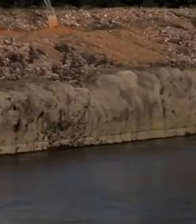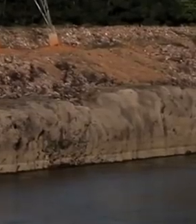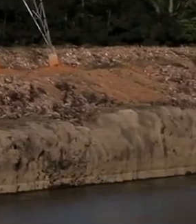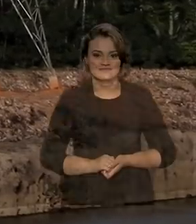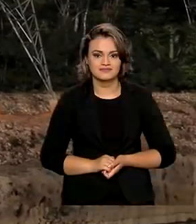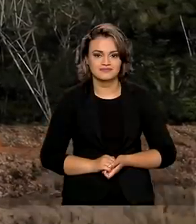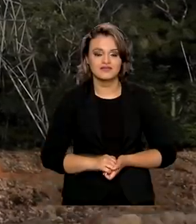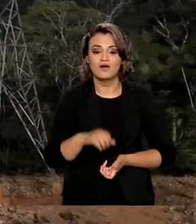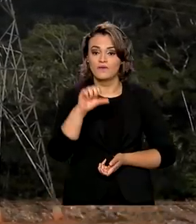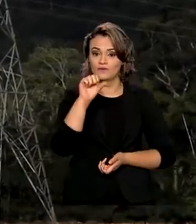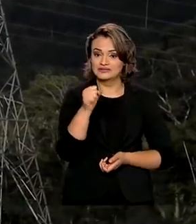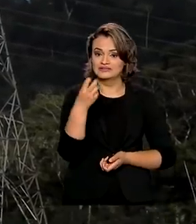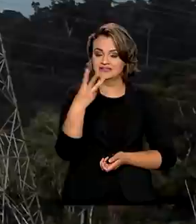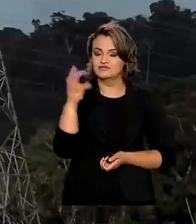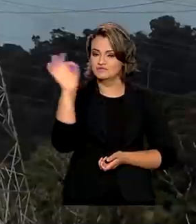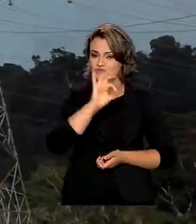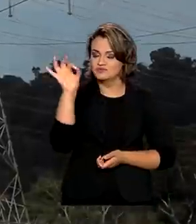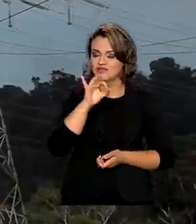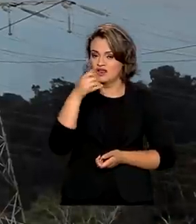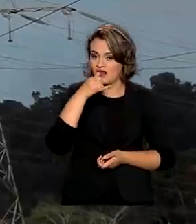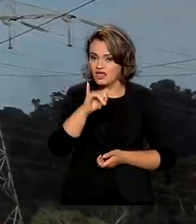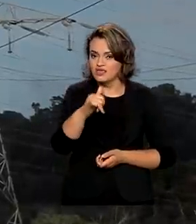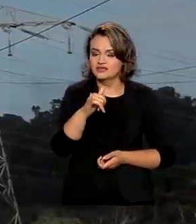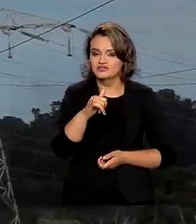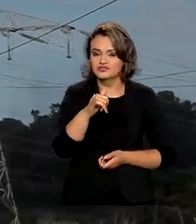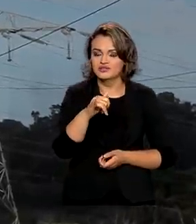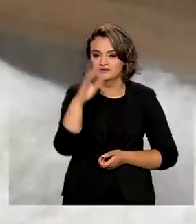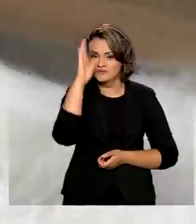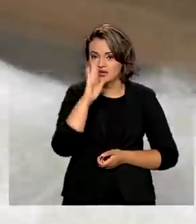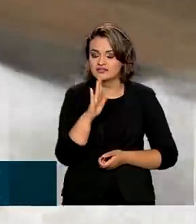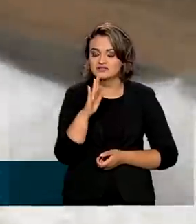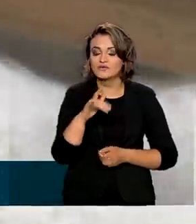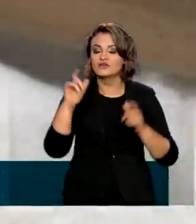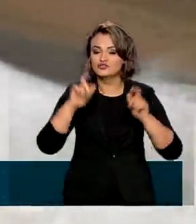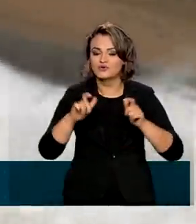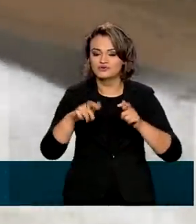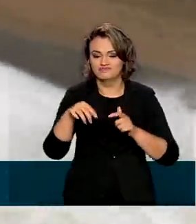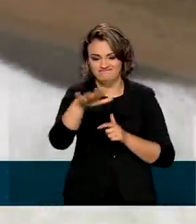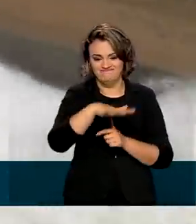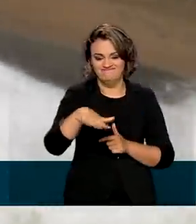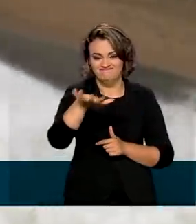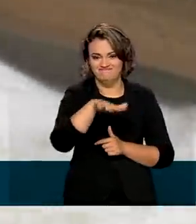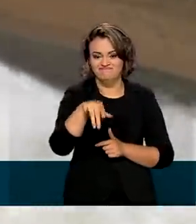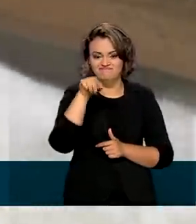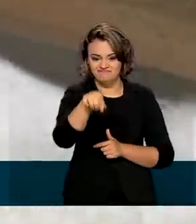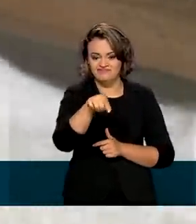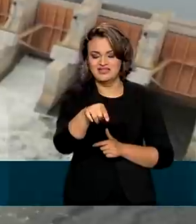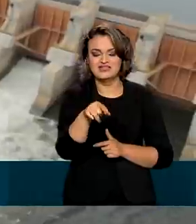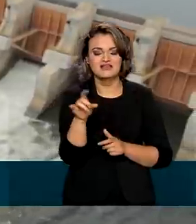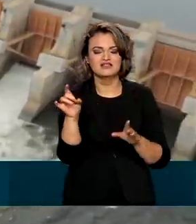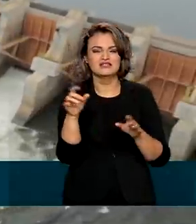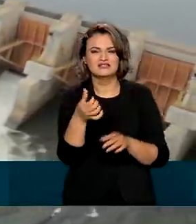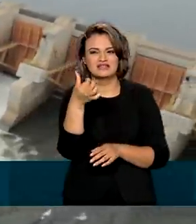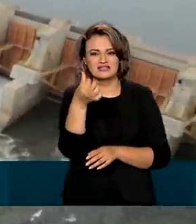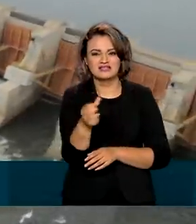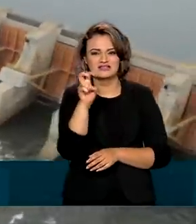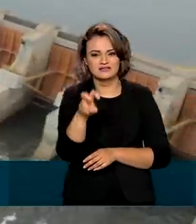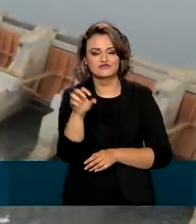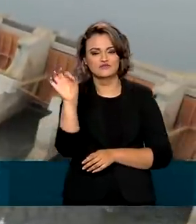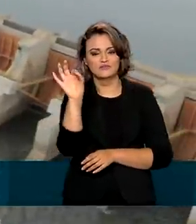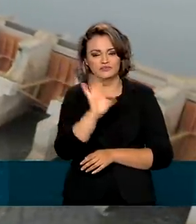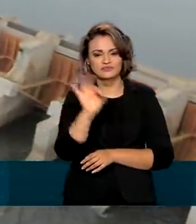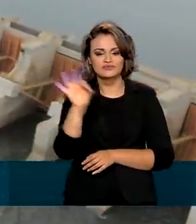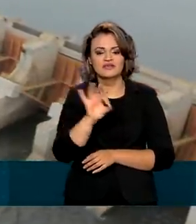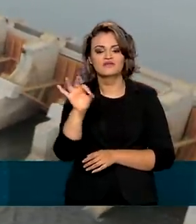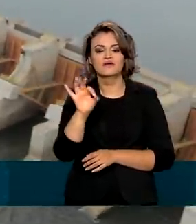83% da energia elétrica consumida no Brasil vem de fontes renováveis. Desse total, 65%